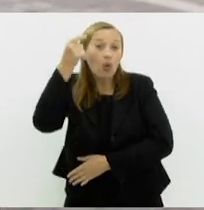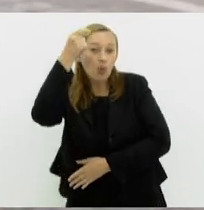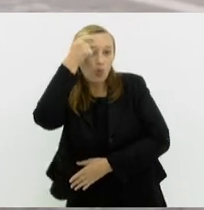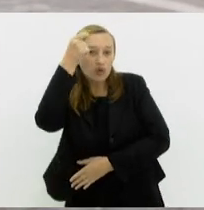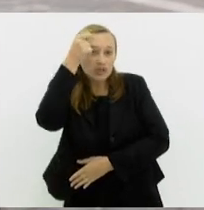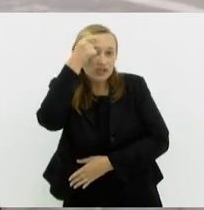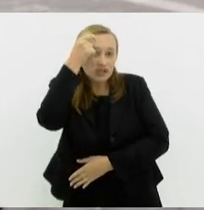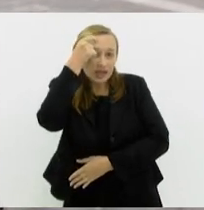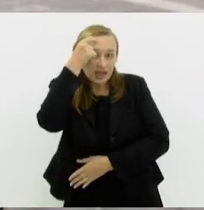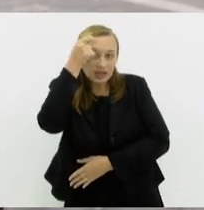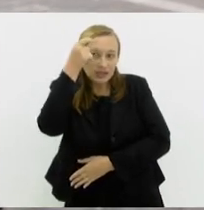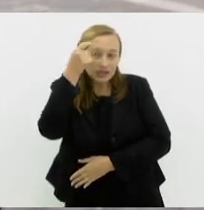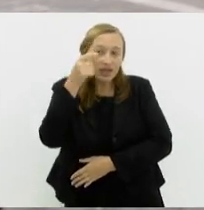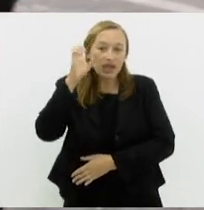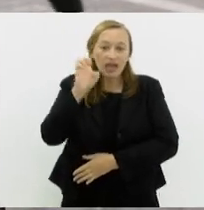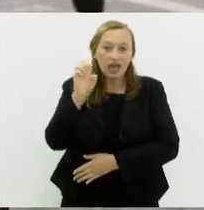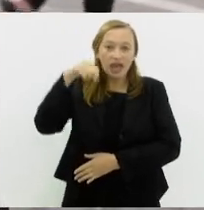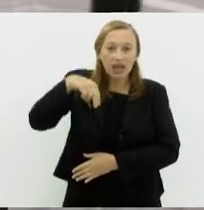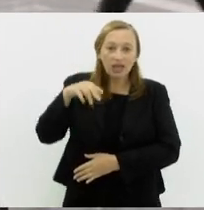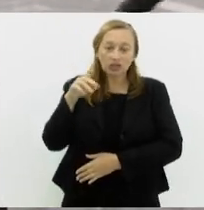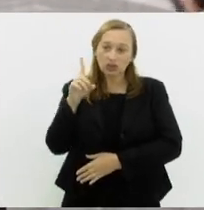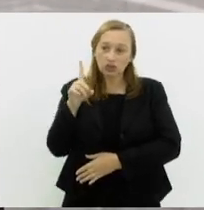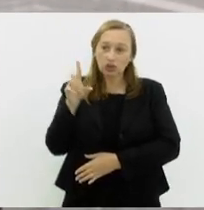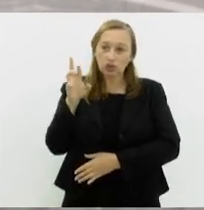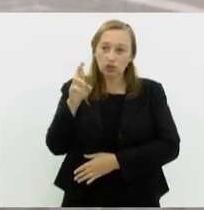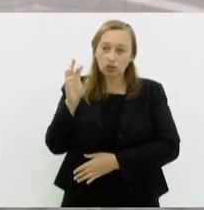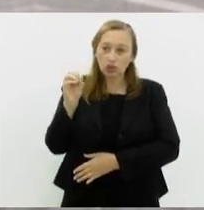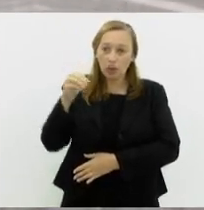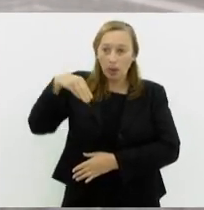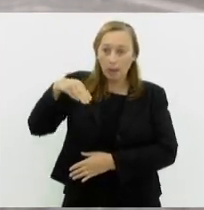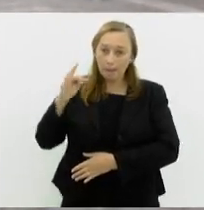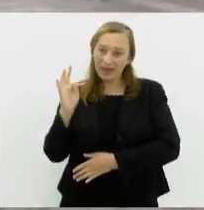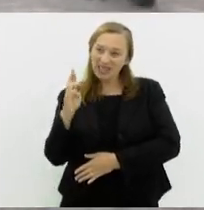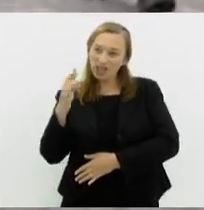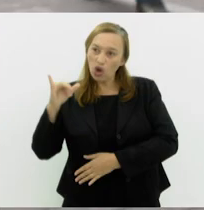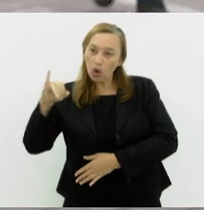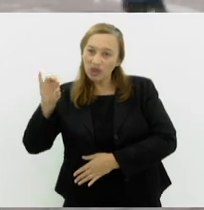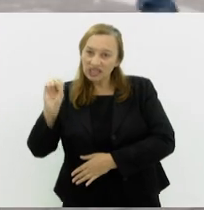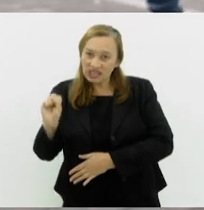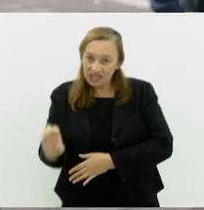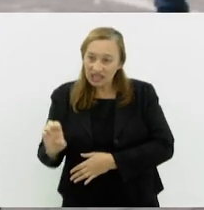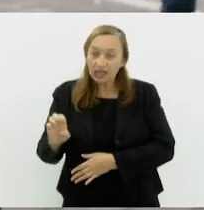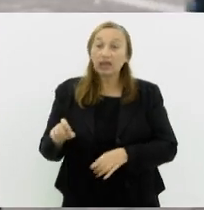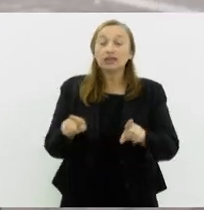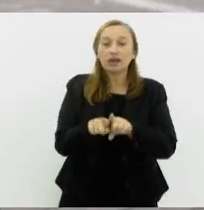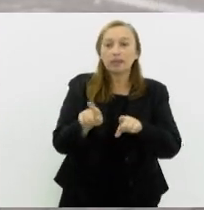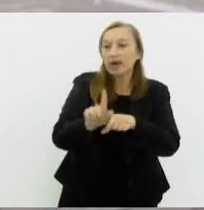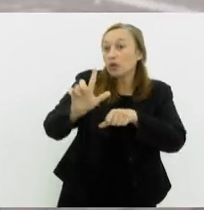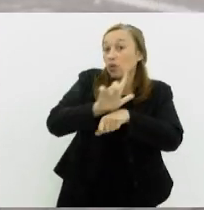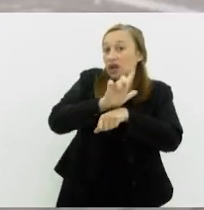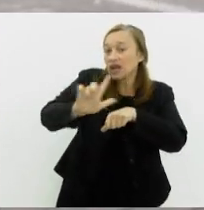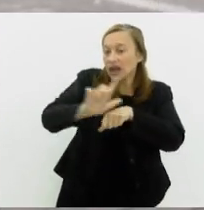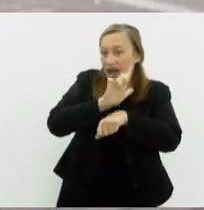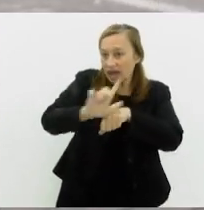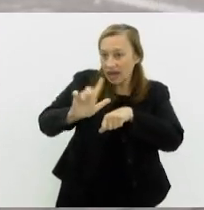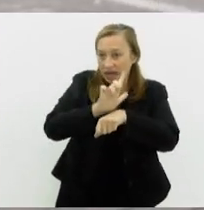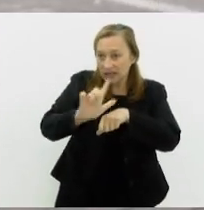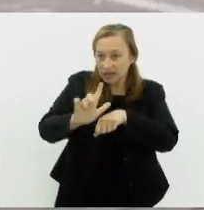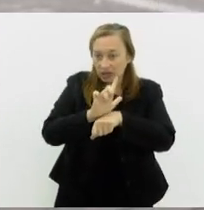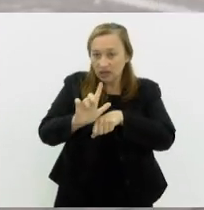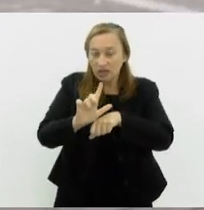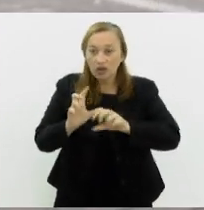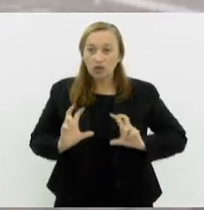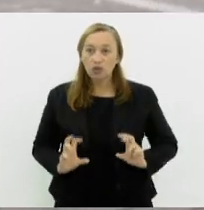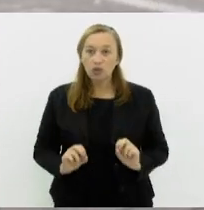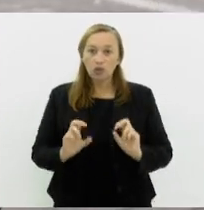da endometriose. O março lilás, que é da prevenção, conscientização e prevenção do câncer de